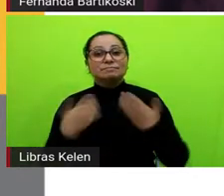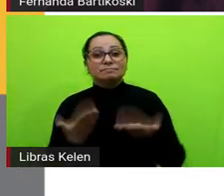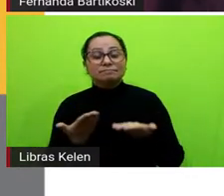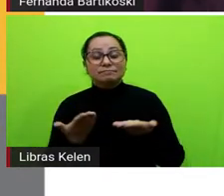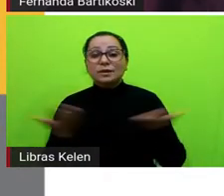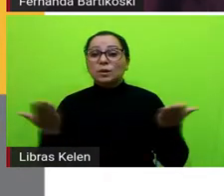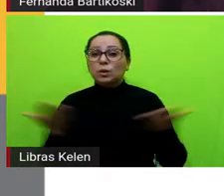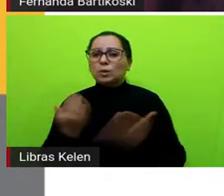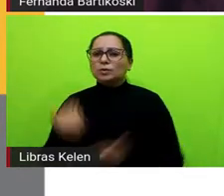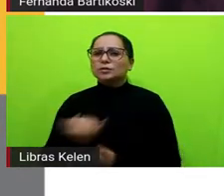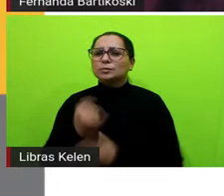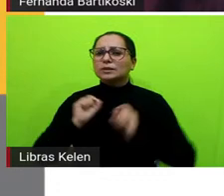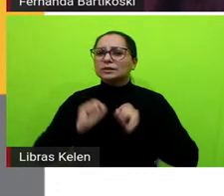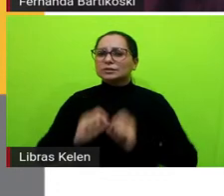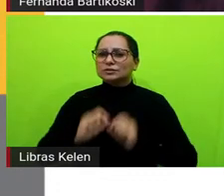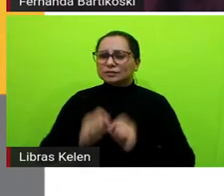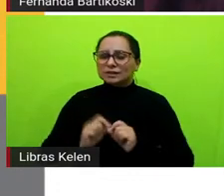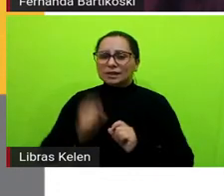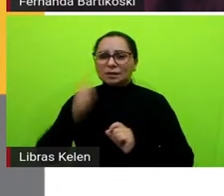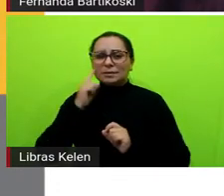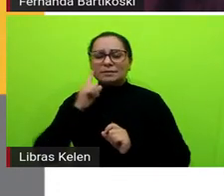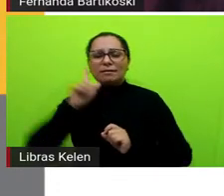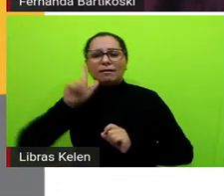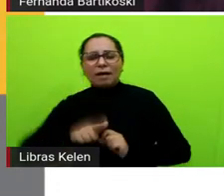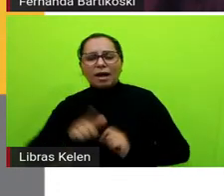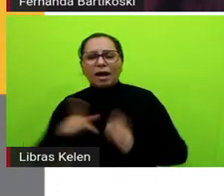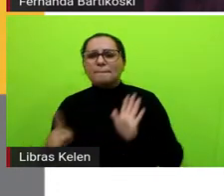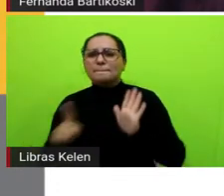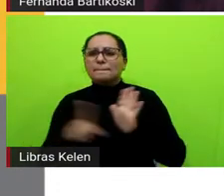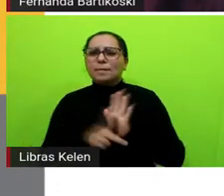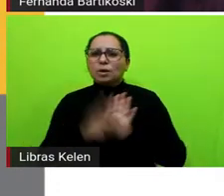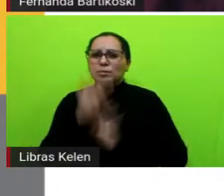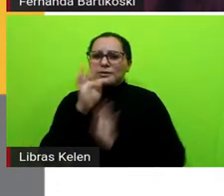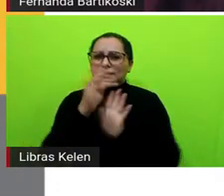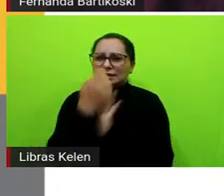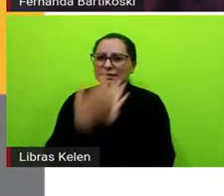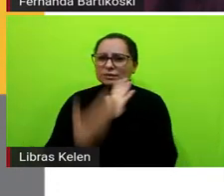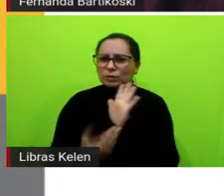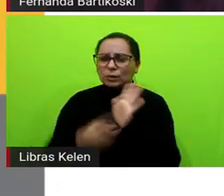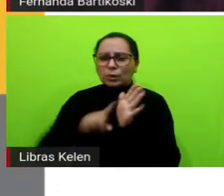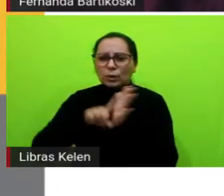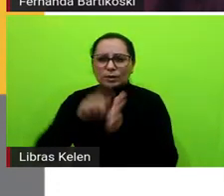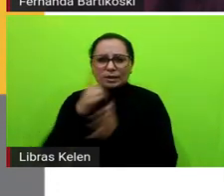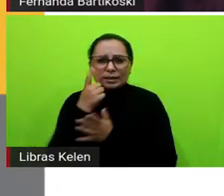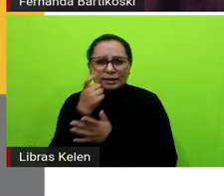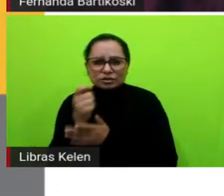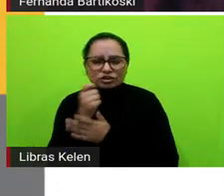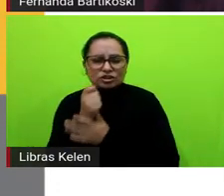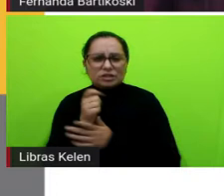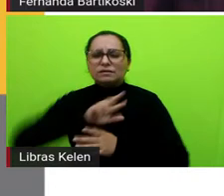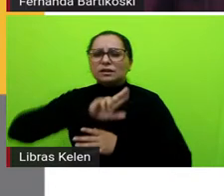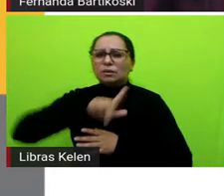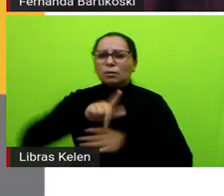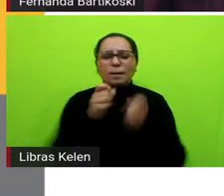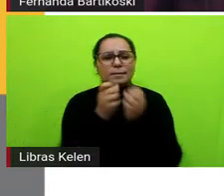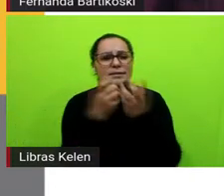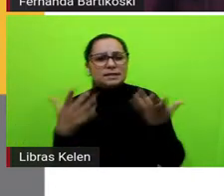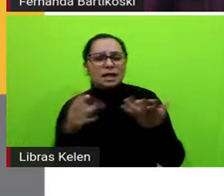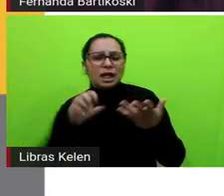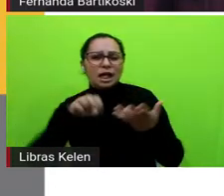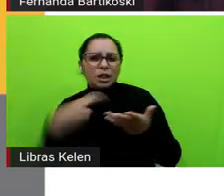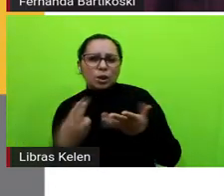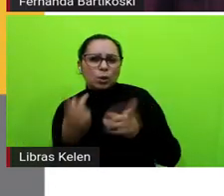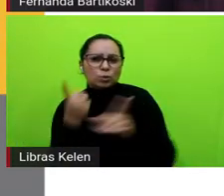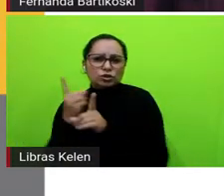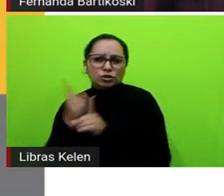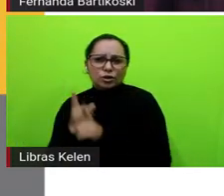gente ah por que que eles estão chamando de narrativa de detetive e não de narrativa de mistério ou de narrativa de enigma é